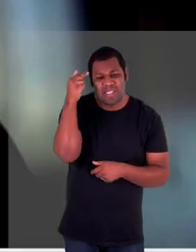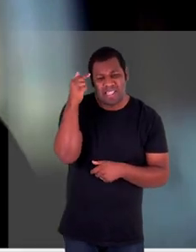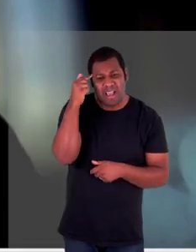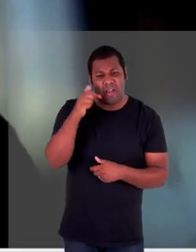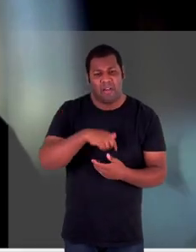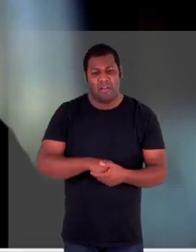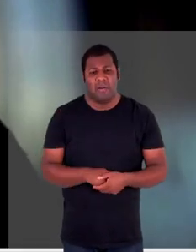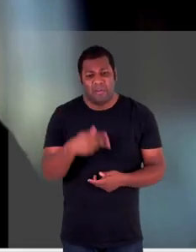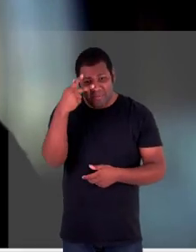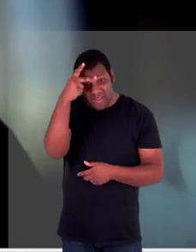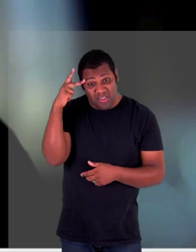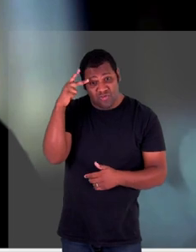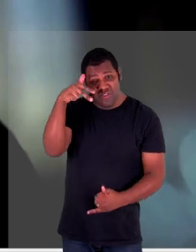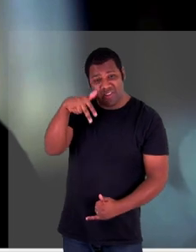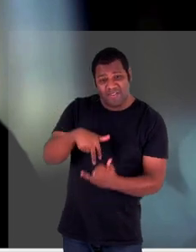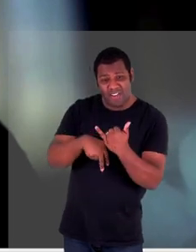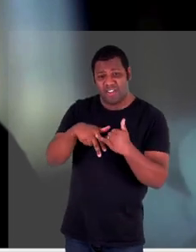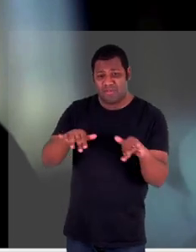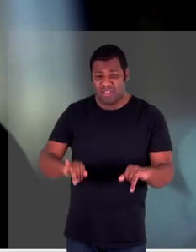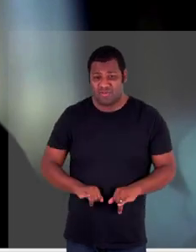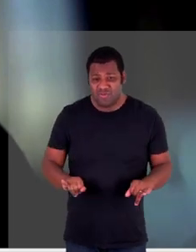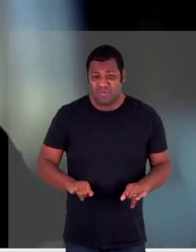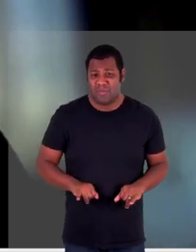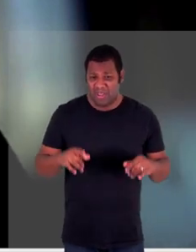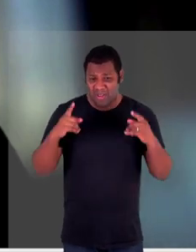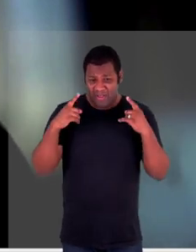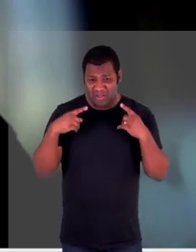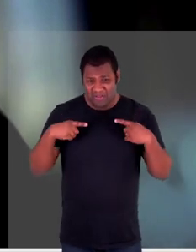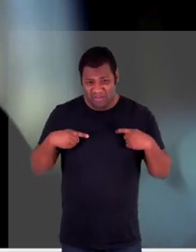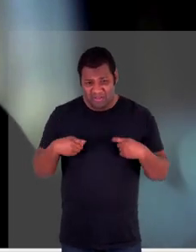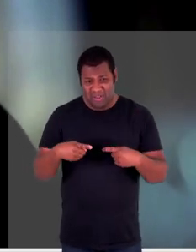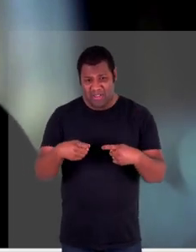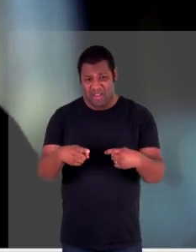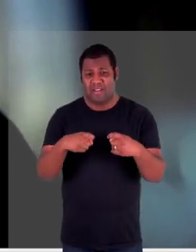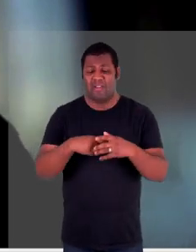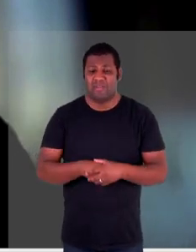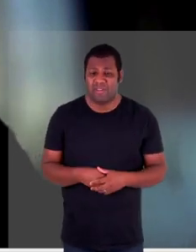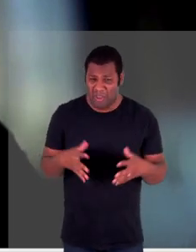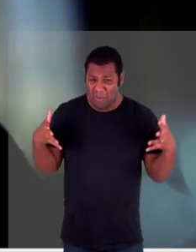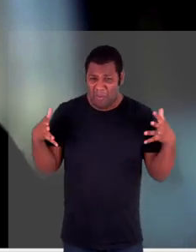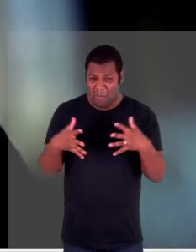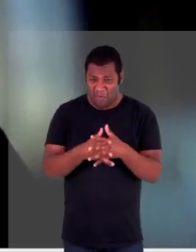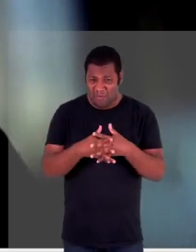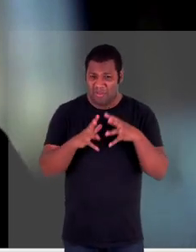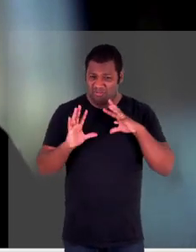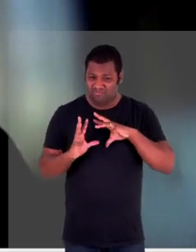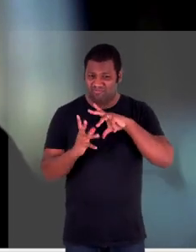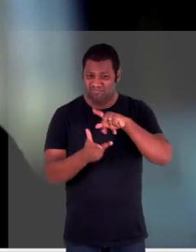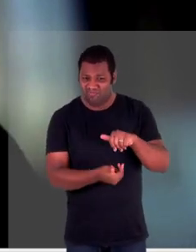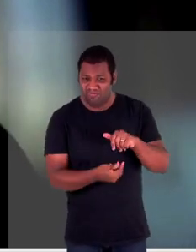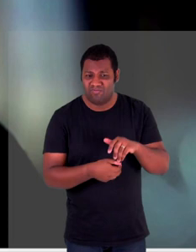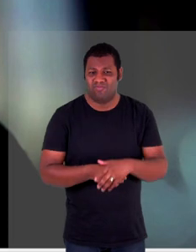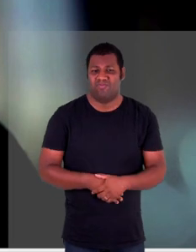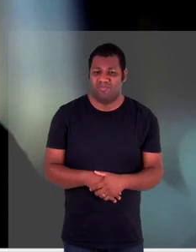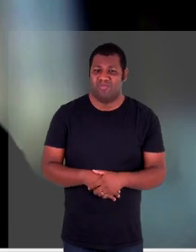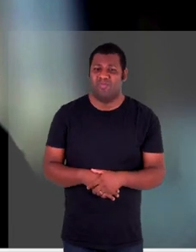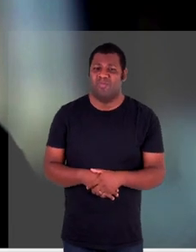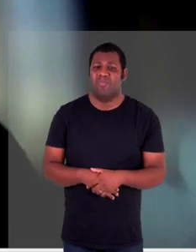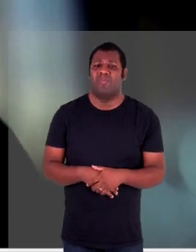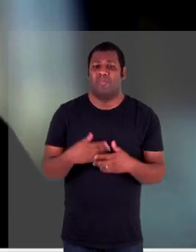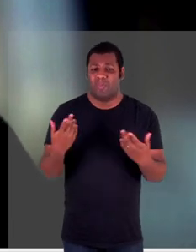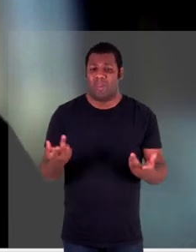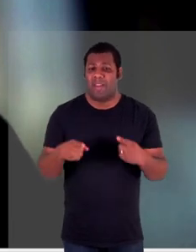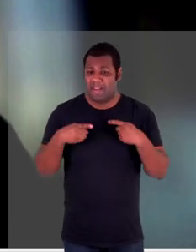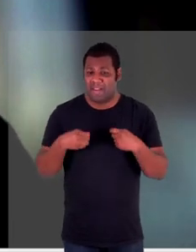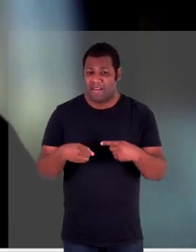de vítimas de guerra ou de um conflito armado ou de um conflito armado não internacional que é o caso da Ucrânia o conflito agora a guerra